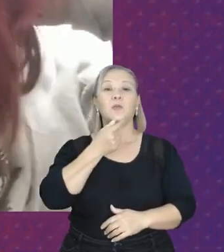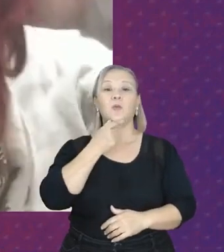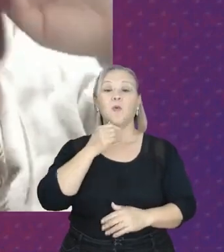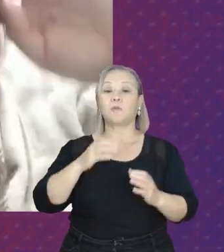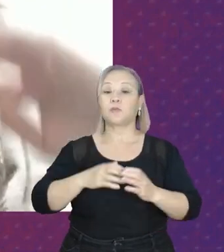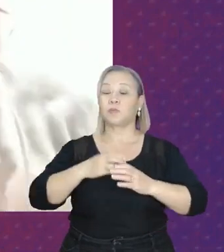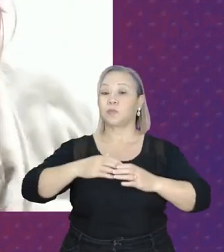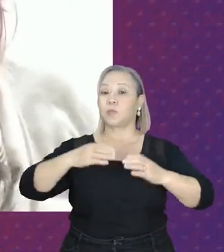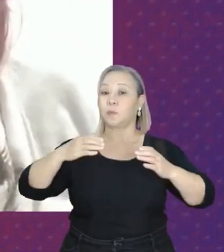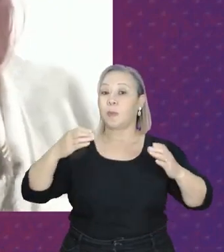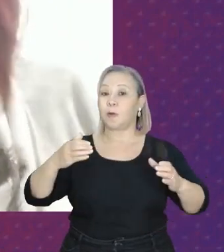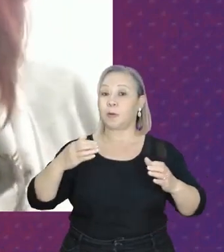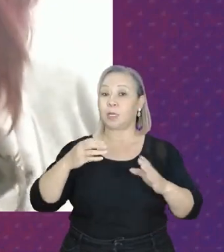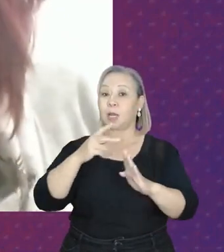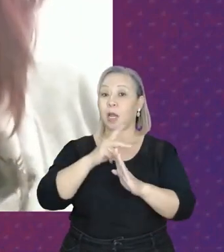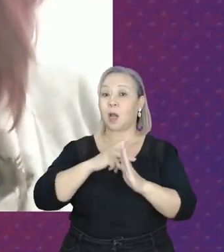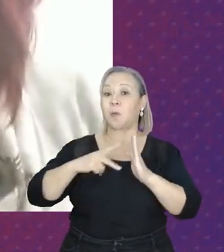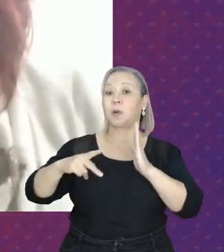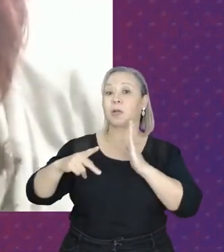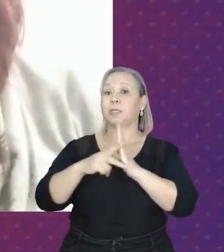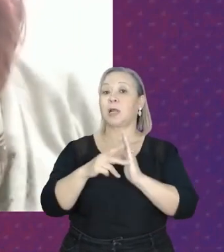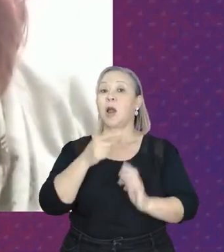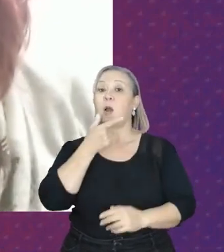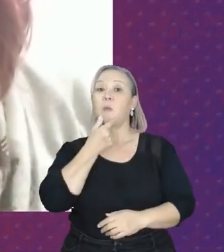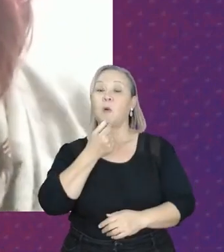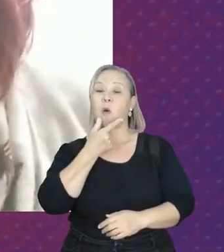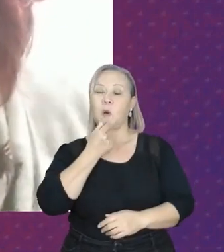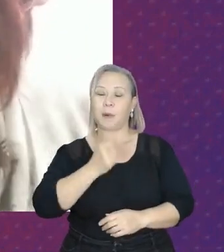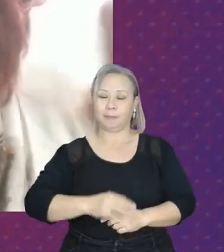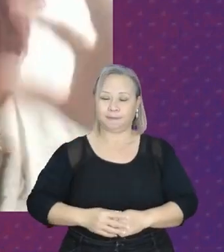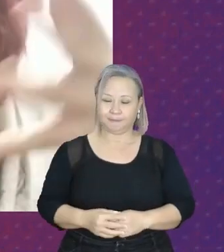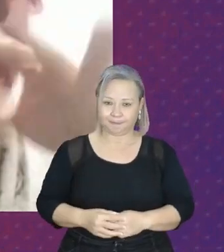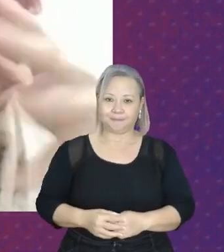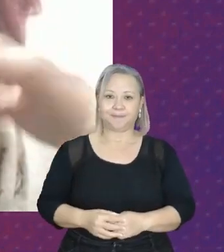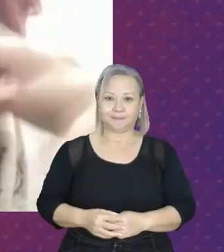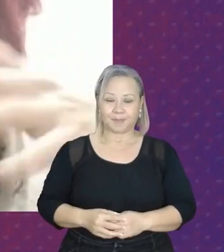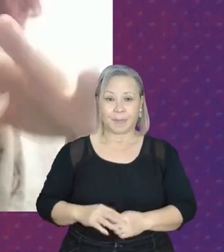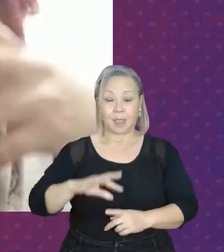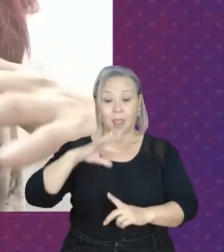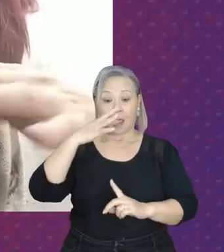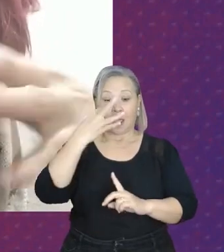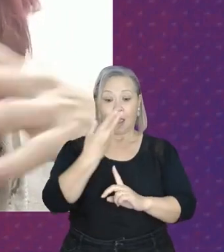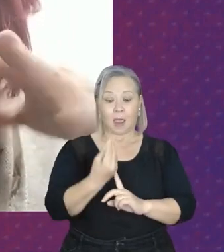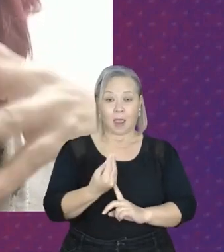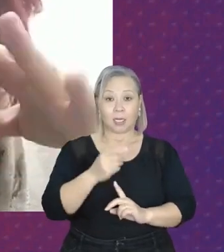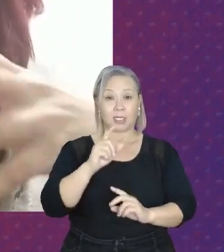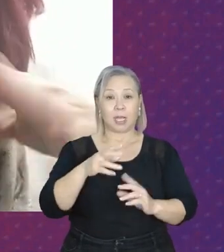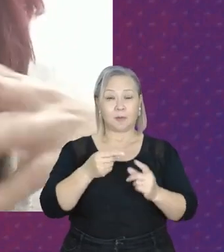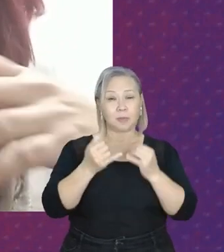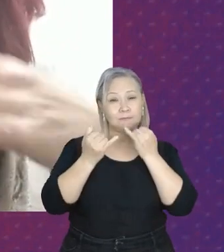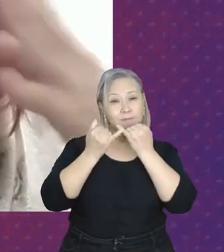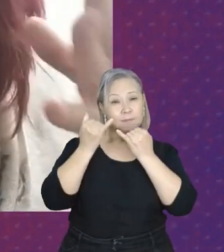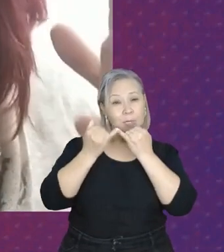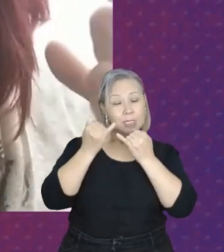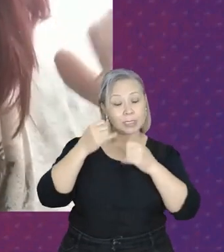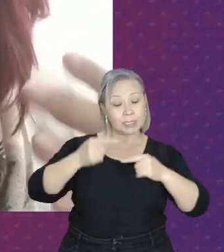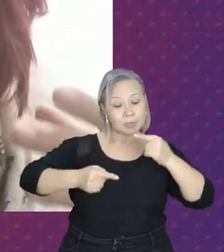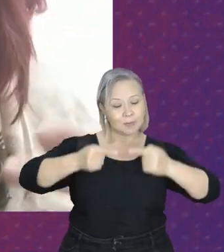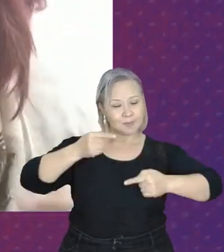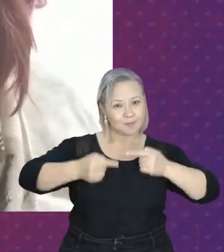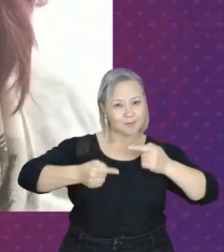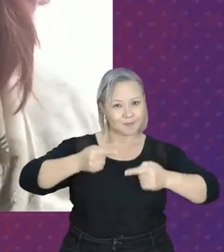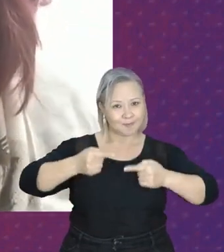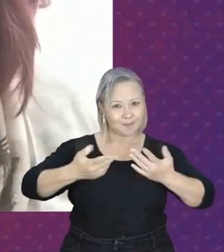majoritariamente protagonizada por homens. Então, a arte, ela é muito parecida aí com a política,